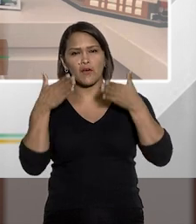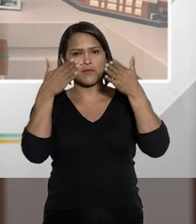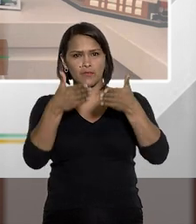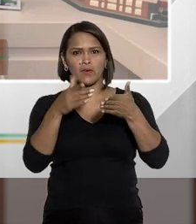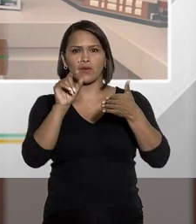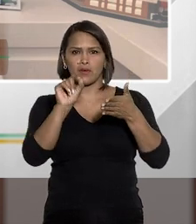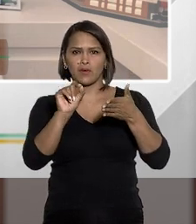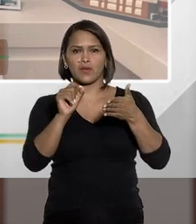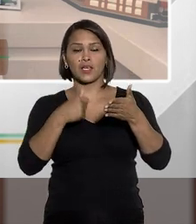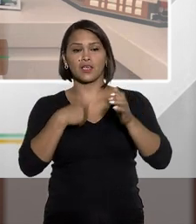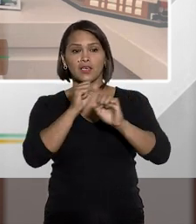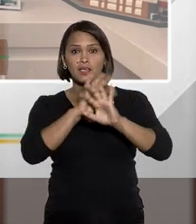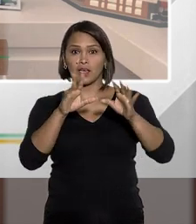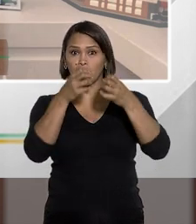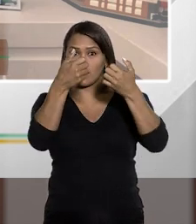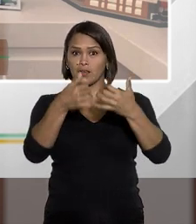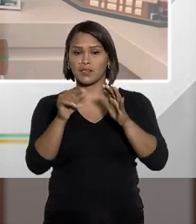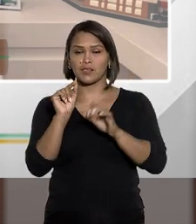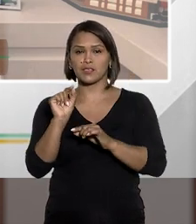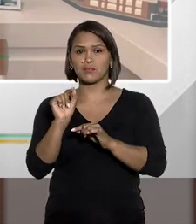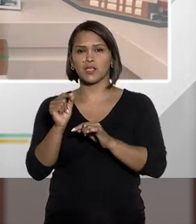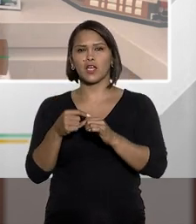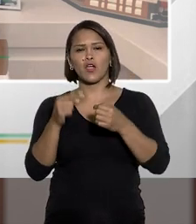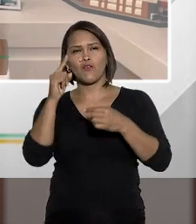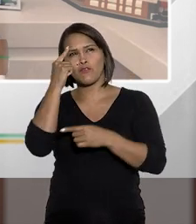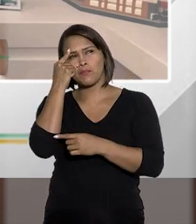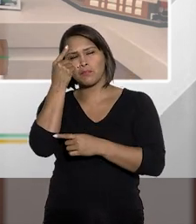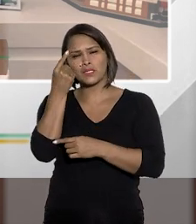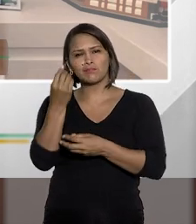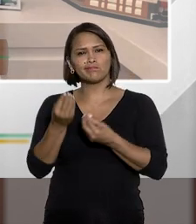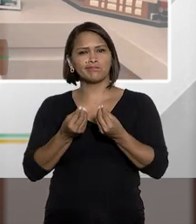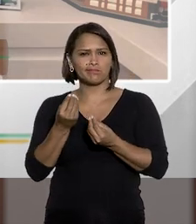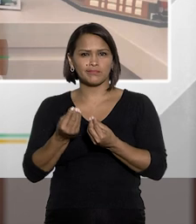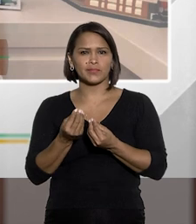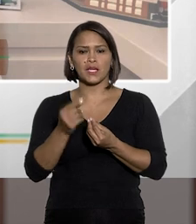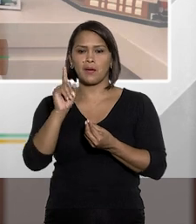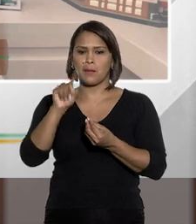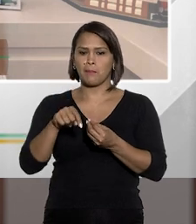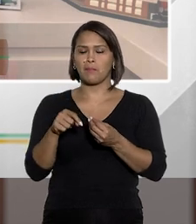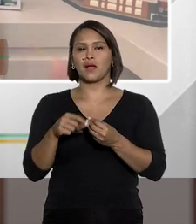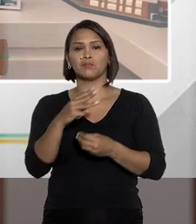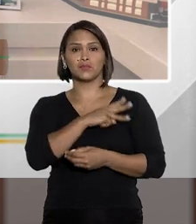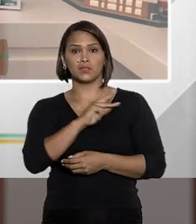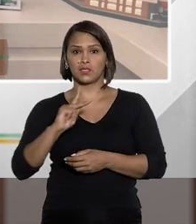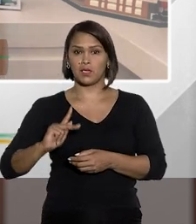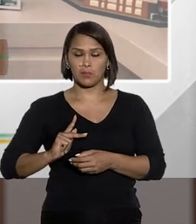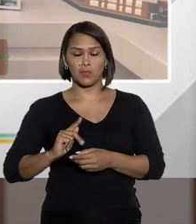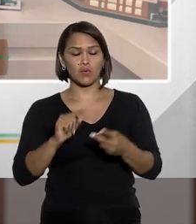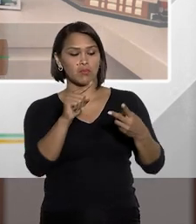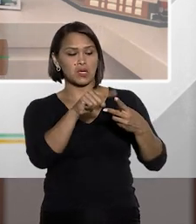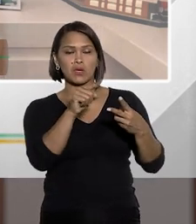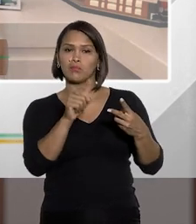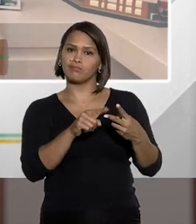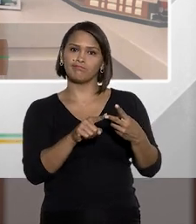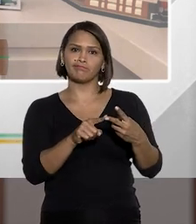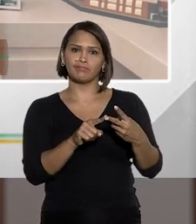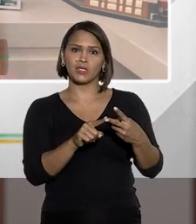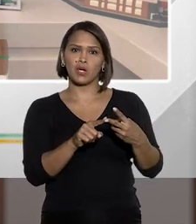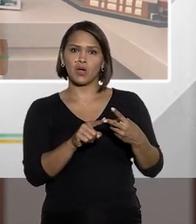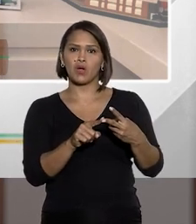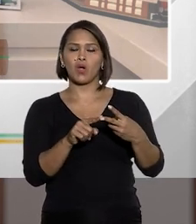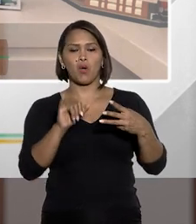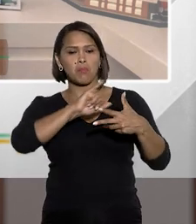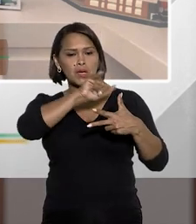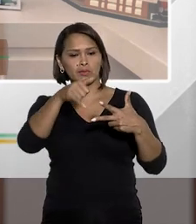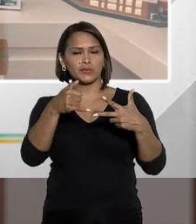objetivos, que claramente foram pensadas seja para o Ministério Público, seja